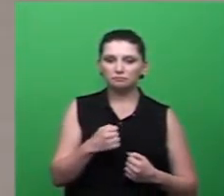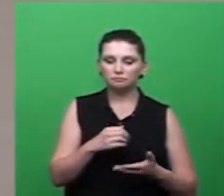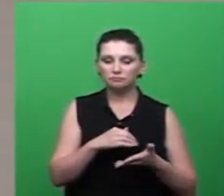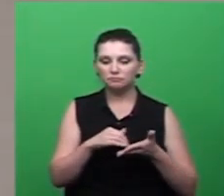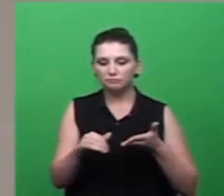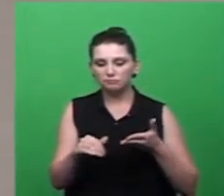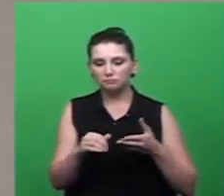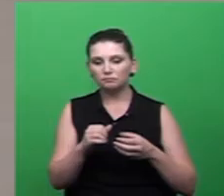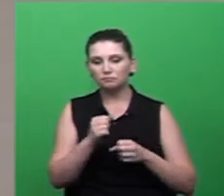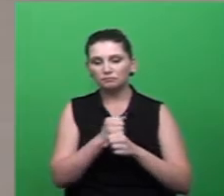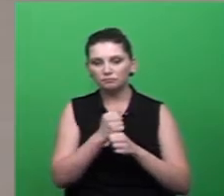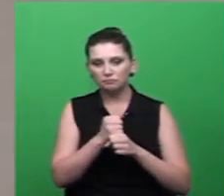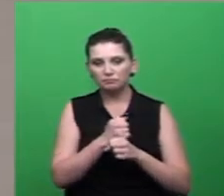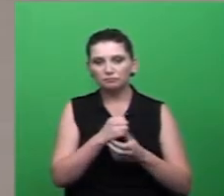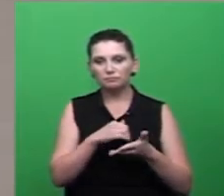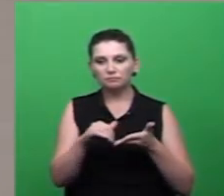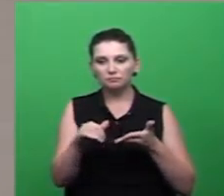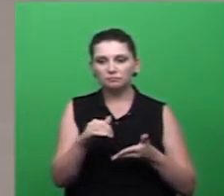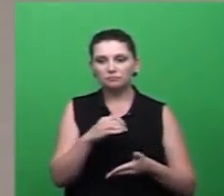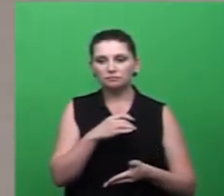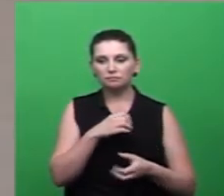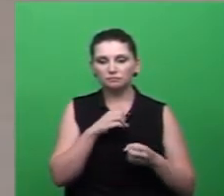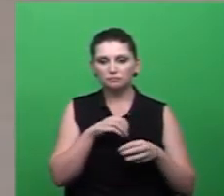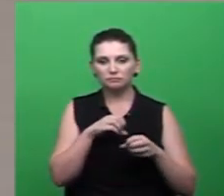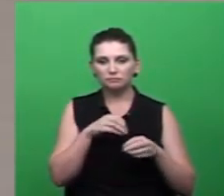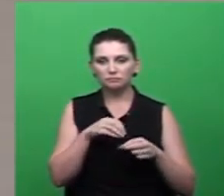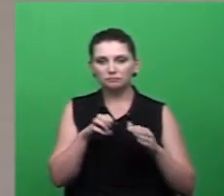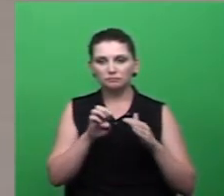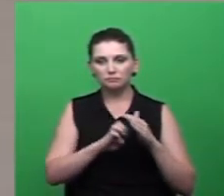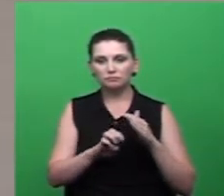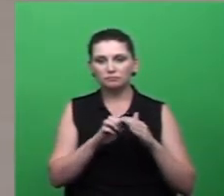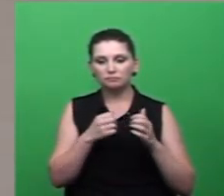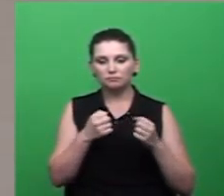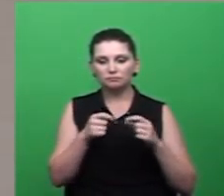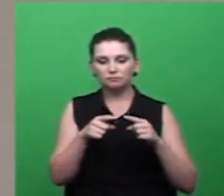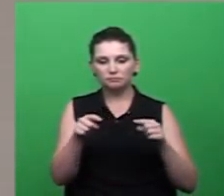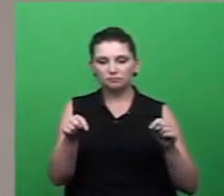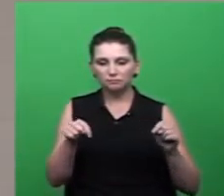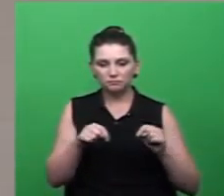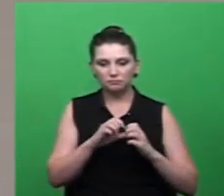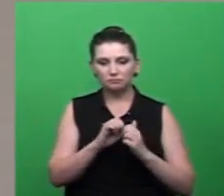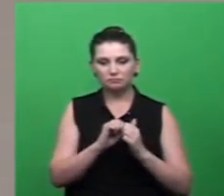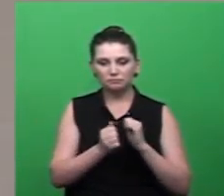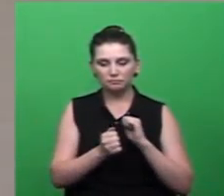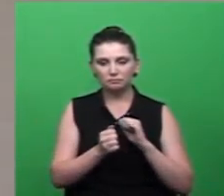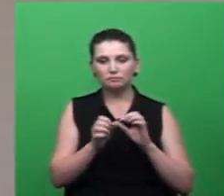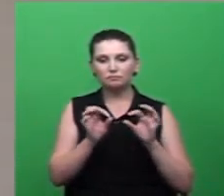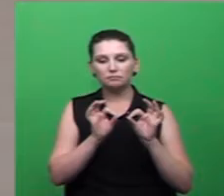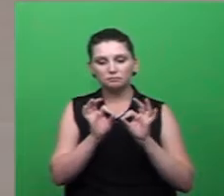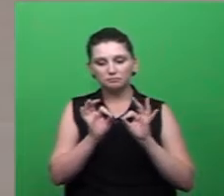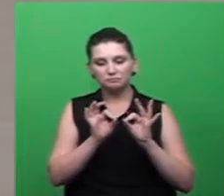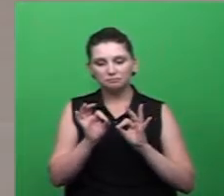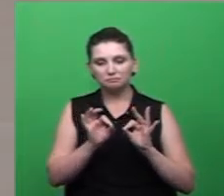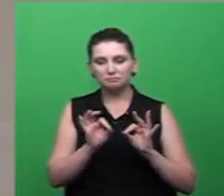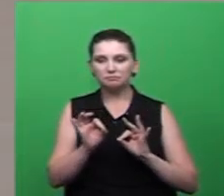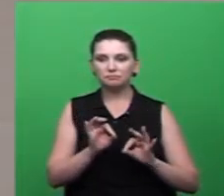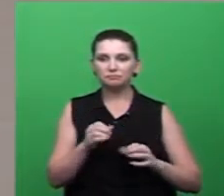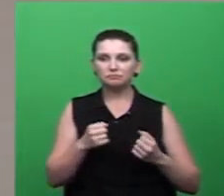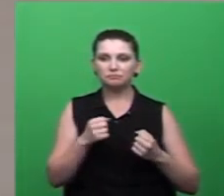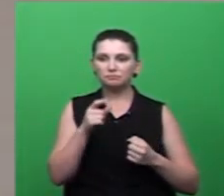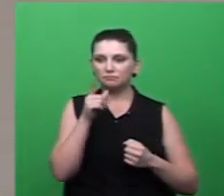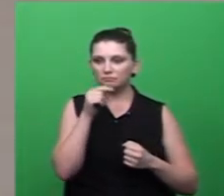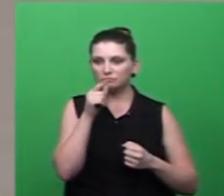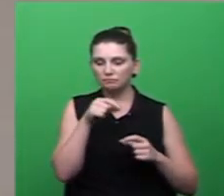educação de imediato a empresa começará a executar a cobertura daquela quadra e a mesma fará a canalização daquela água